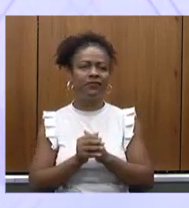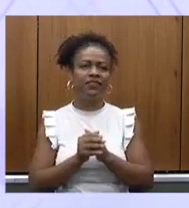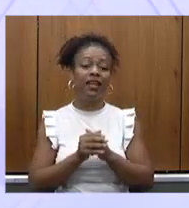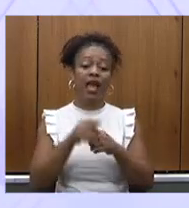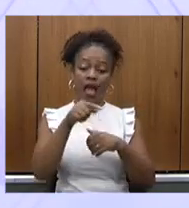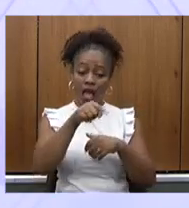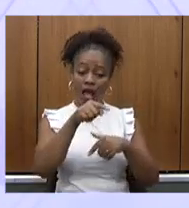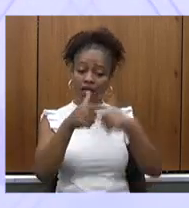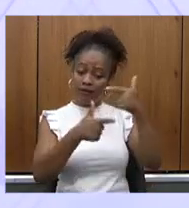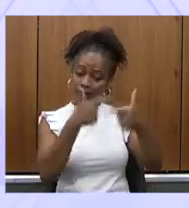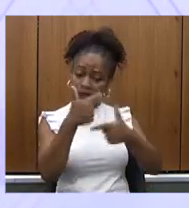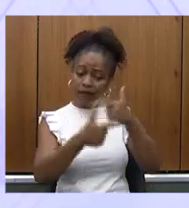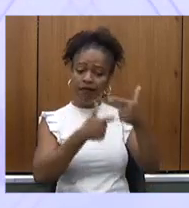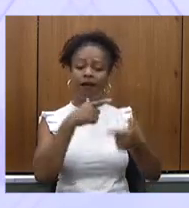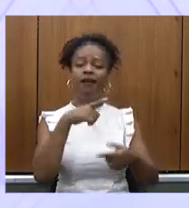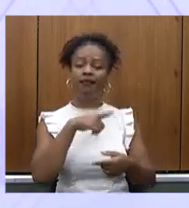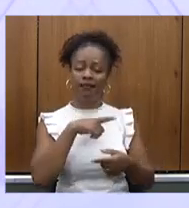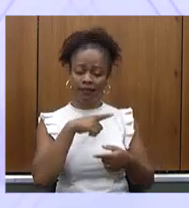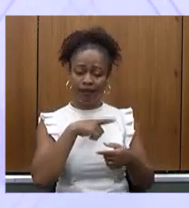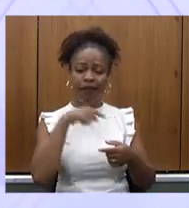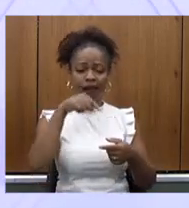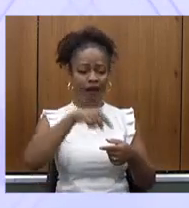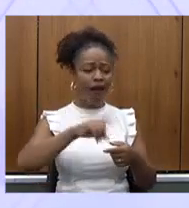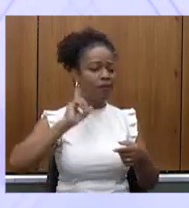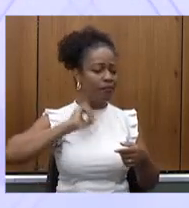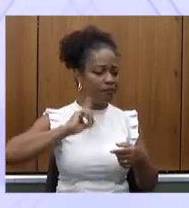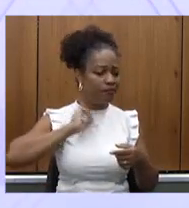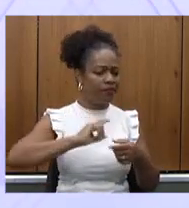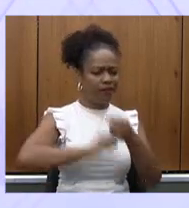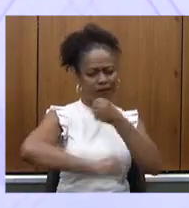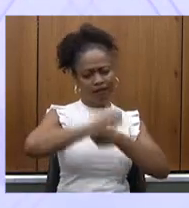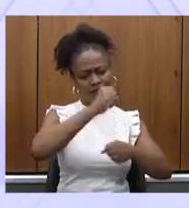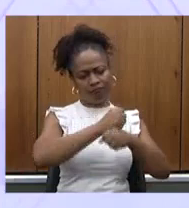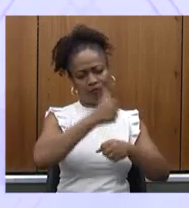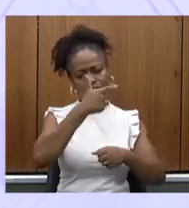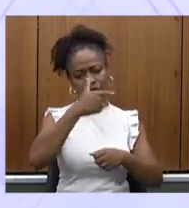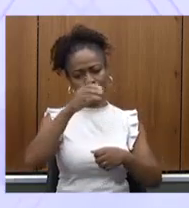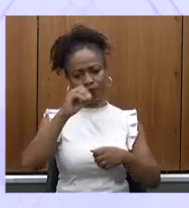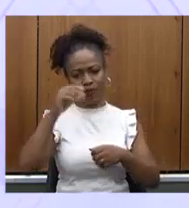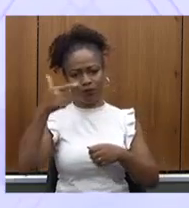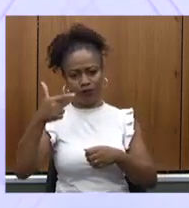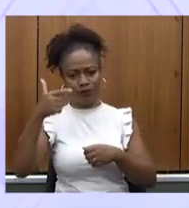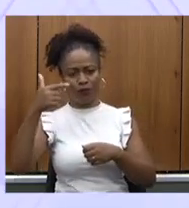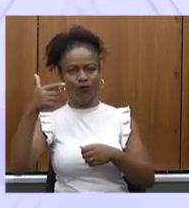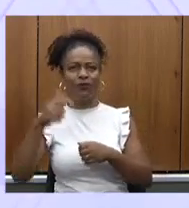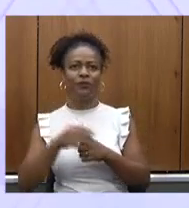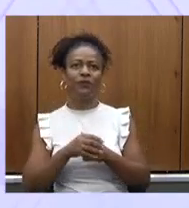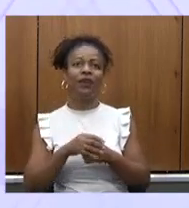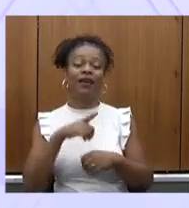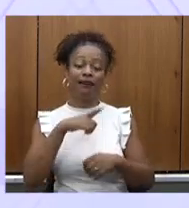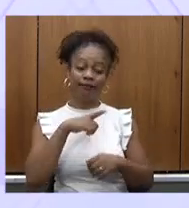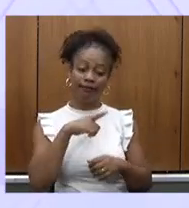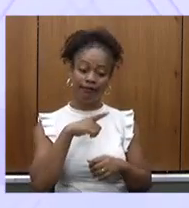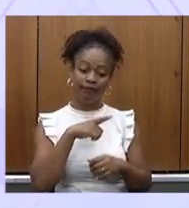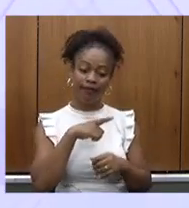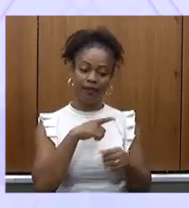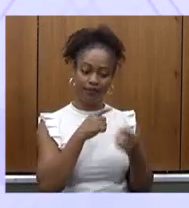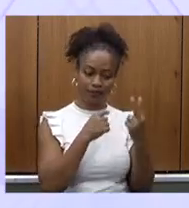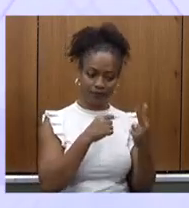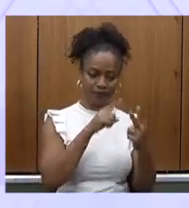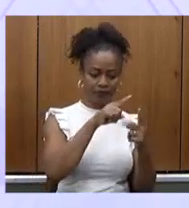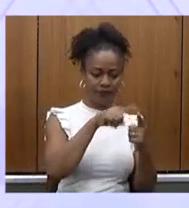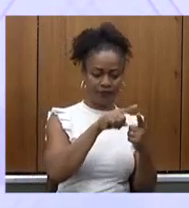serviço existe em Minas Gerais desde 2002. Ele existe em duas configurações, no SAMU Regional,